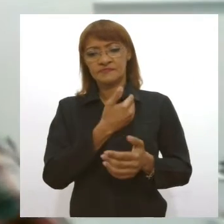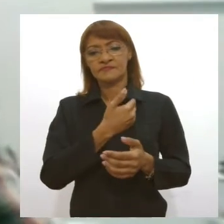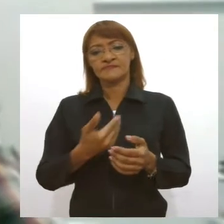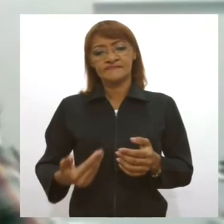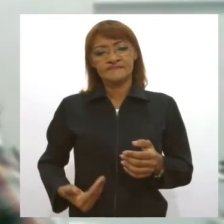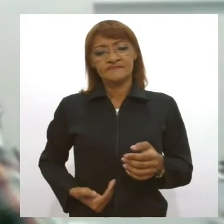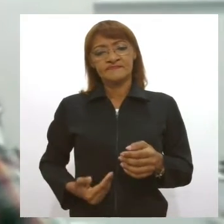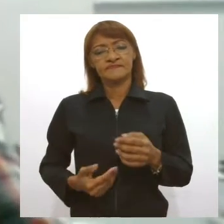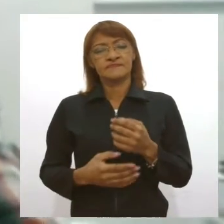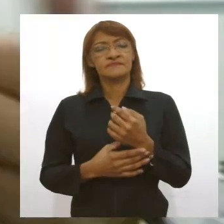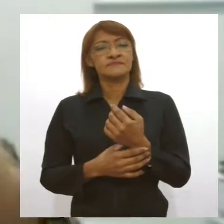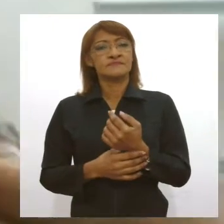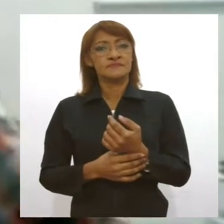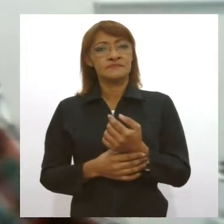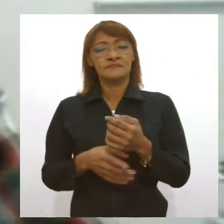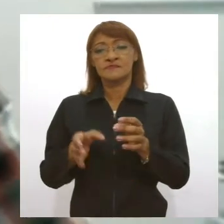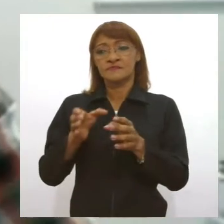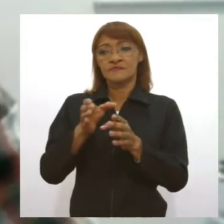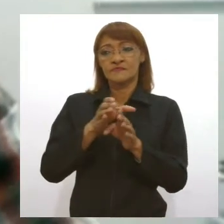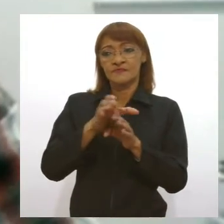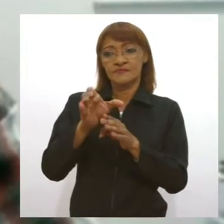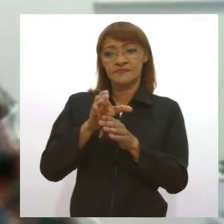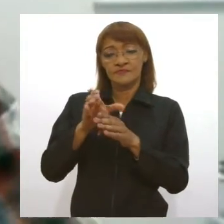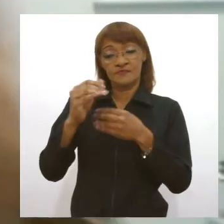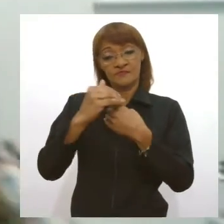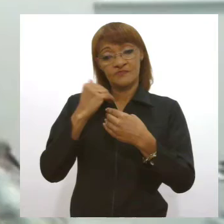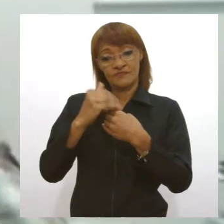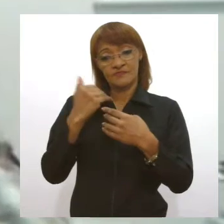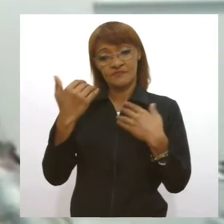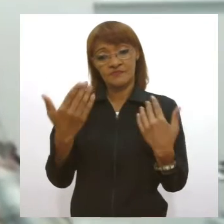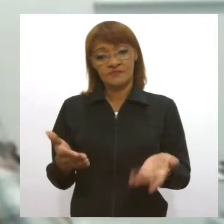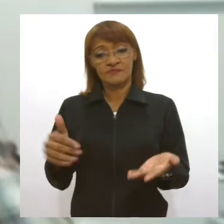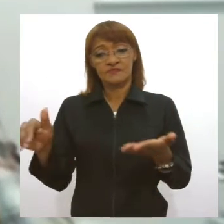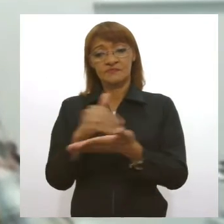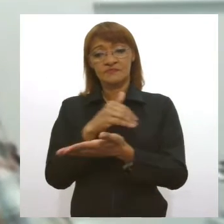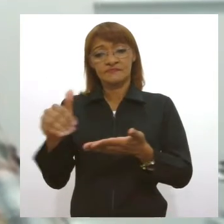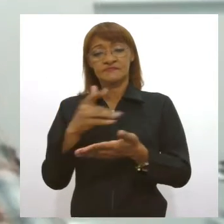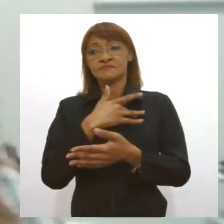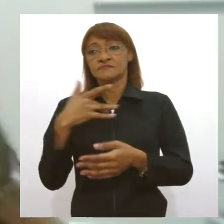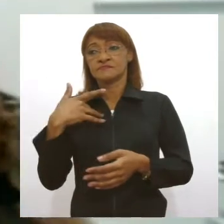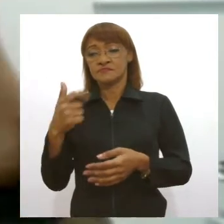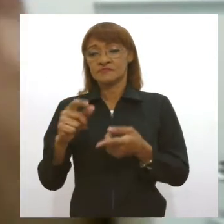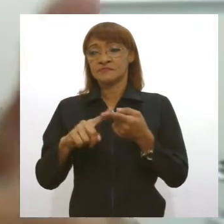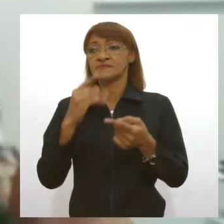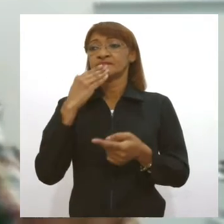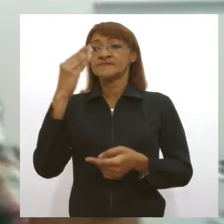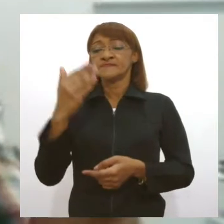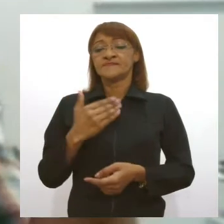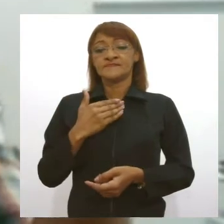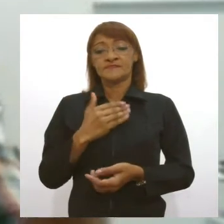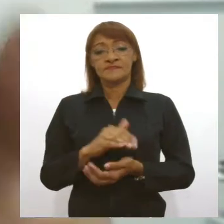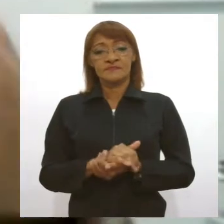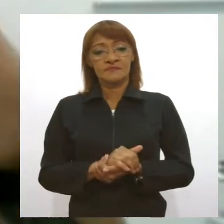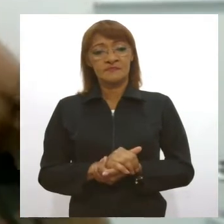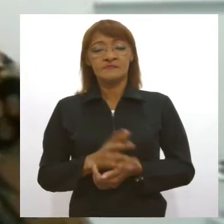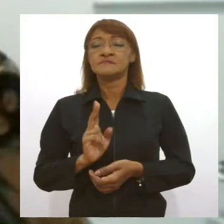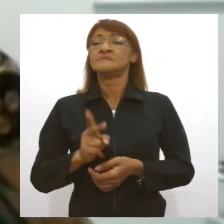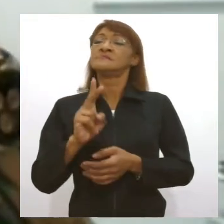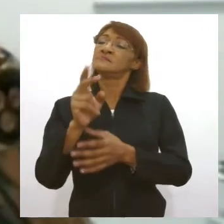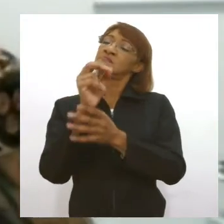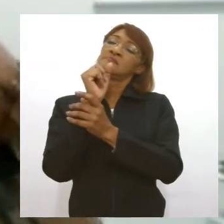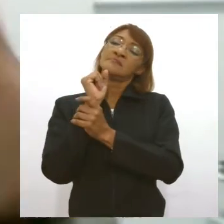orientou, foi o que a Secretaria do Estado da Saúde nos solicitou. Então, continua garantido.